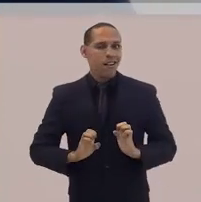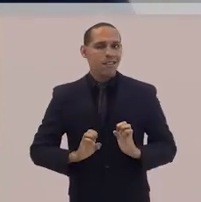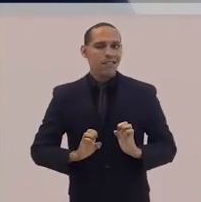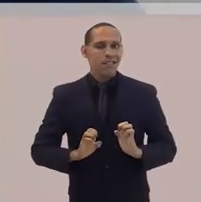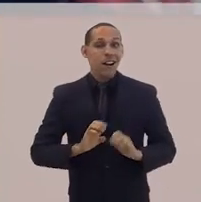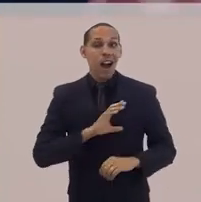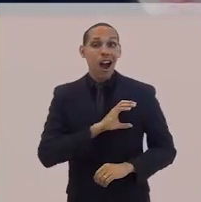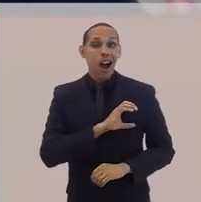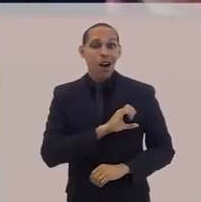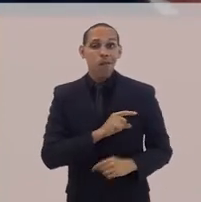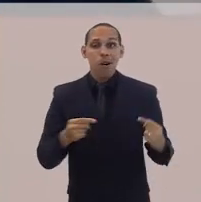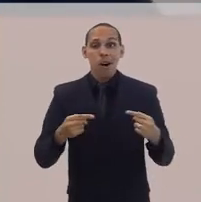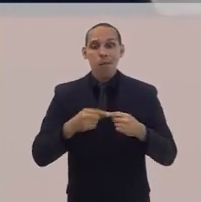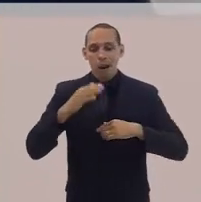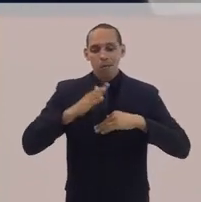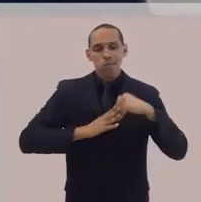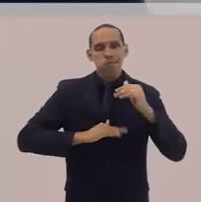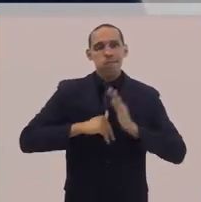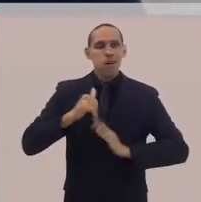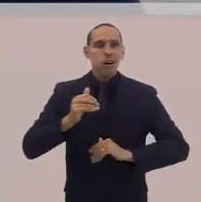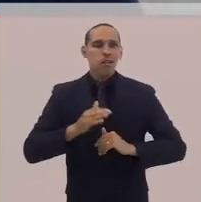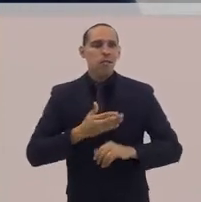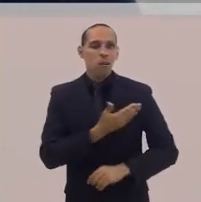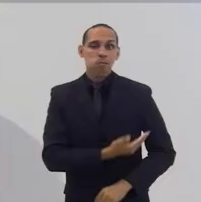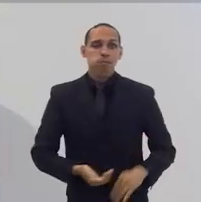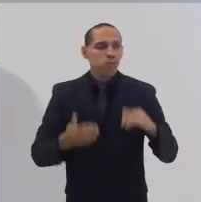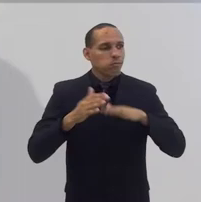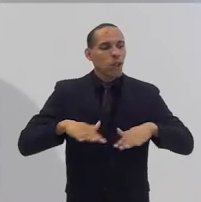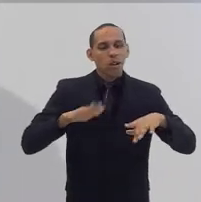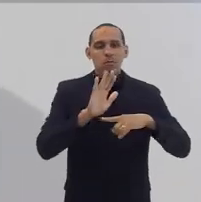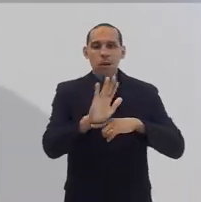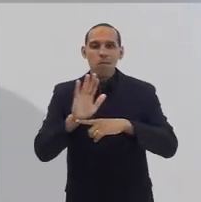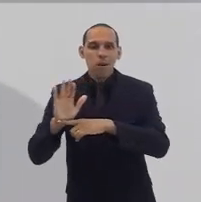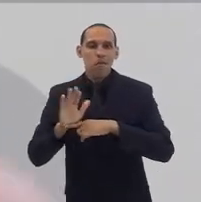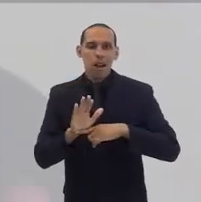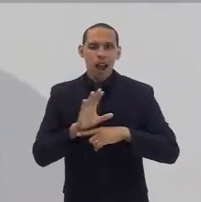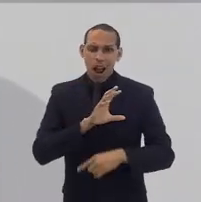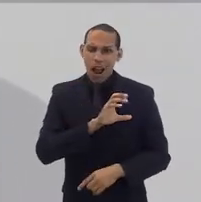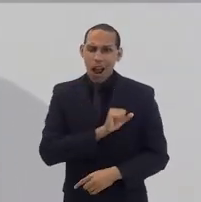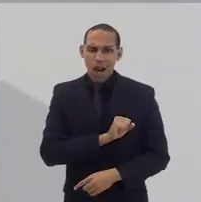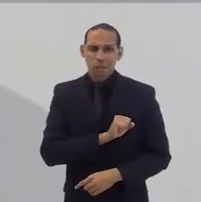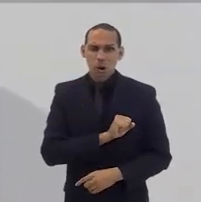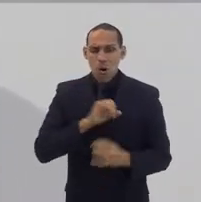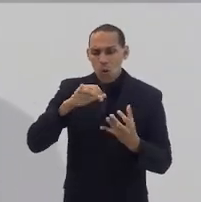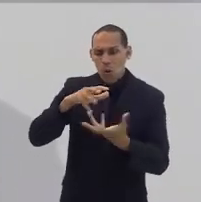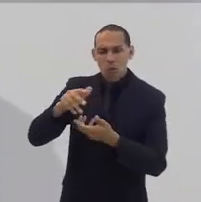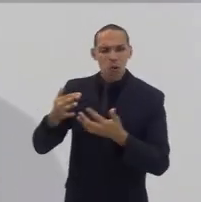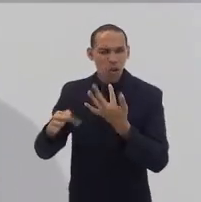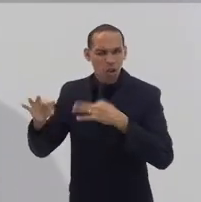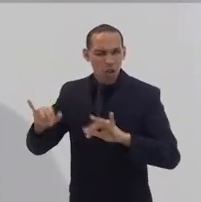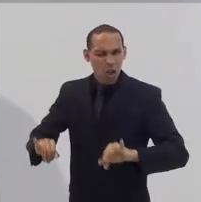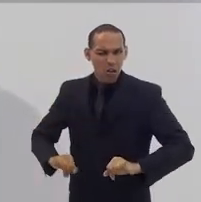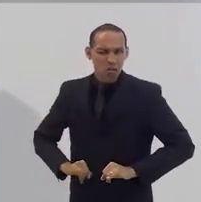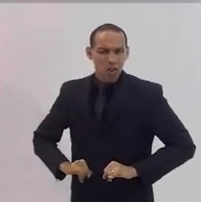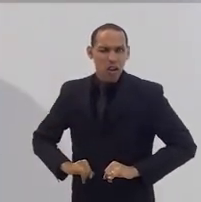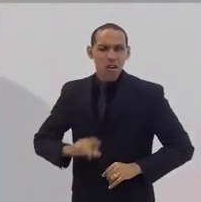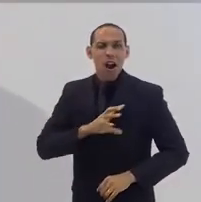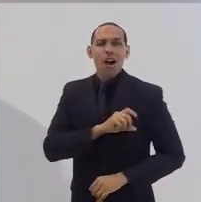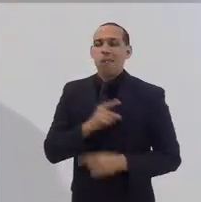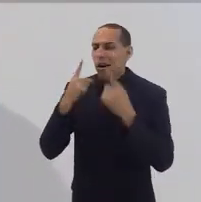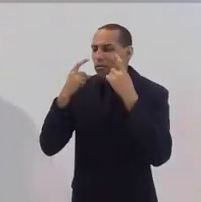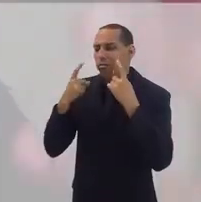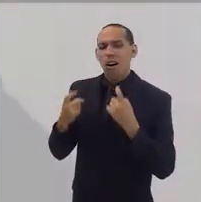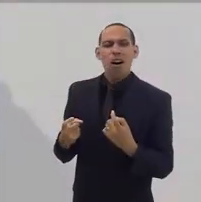O amor tem vocação pública. O amor chora a dor do mundo. O amor não fica em